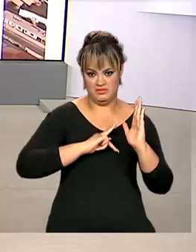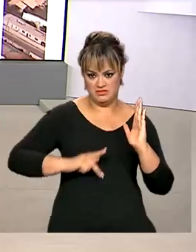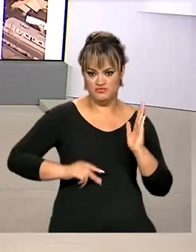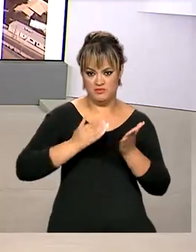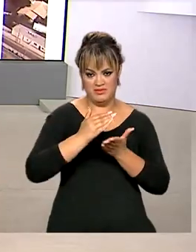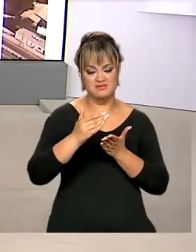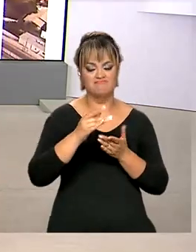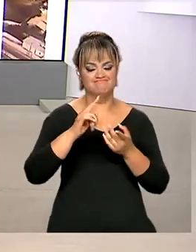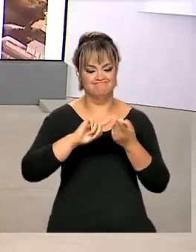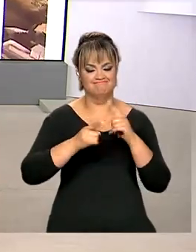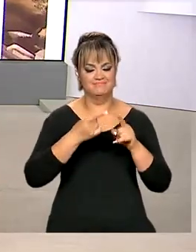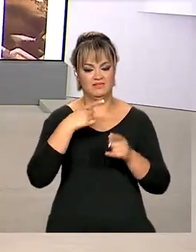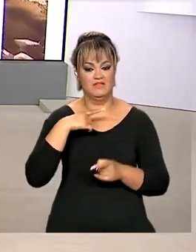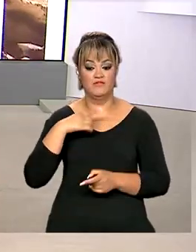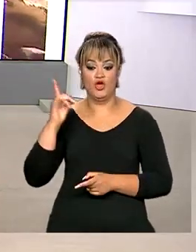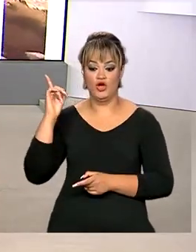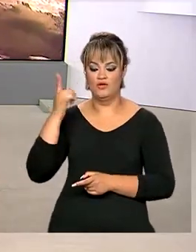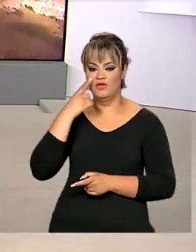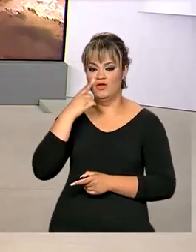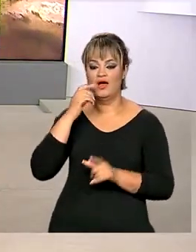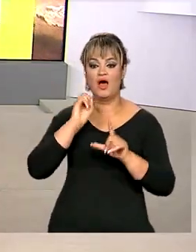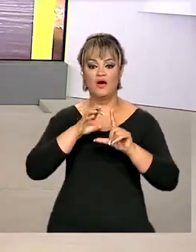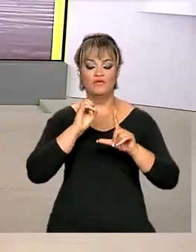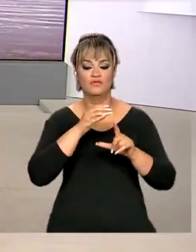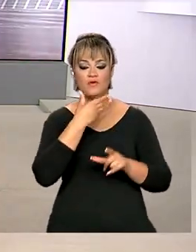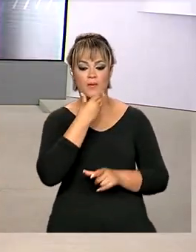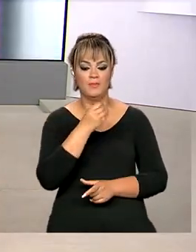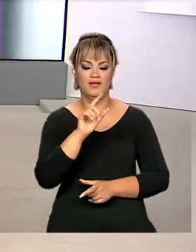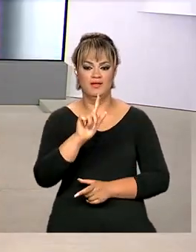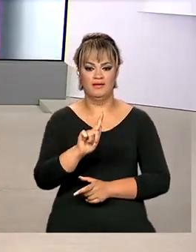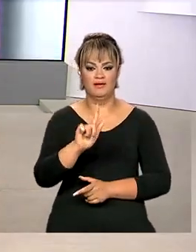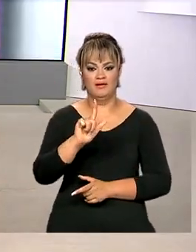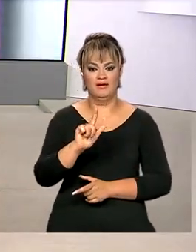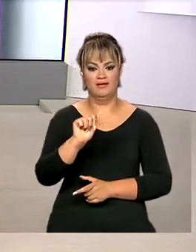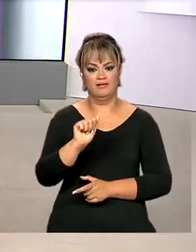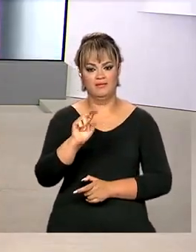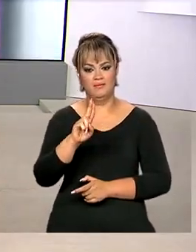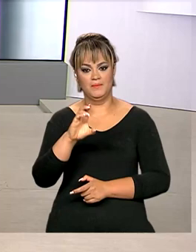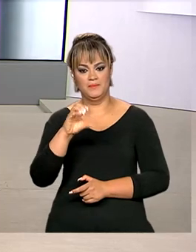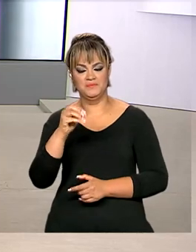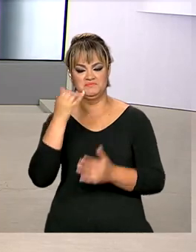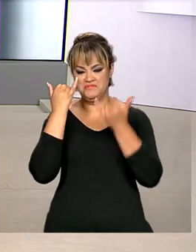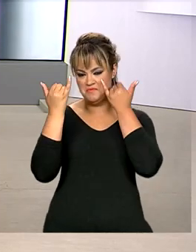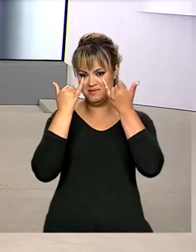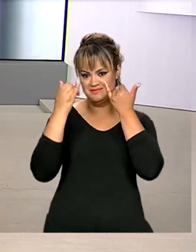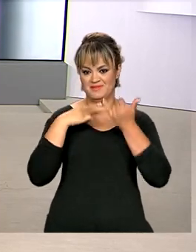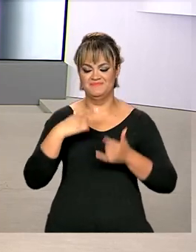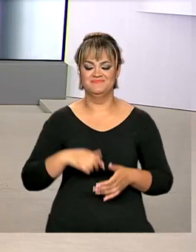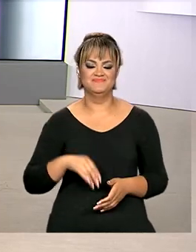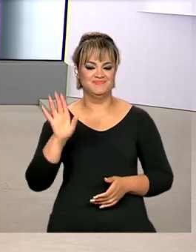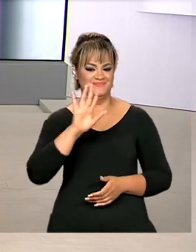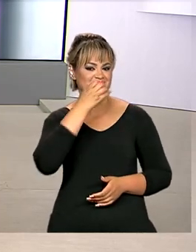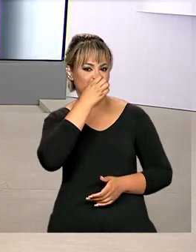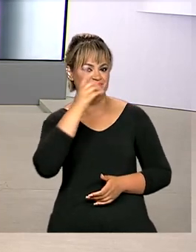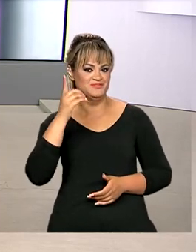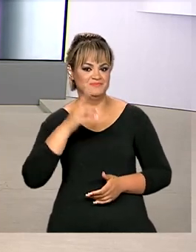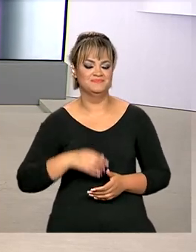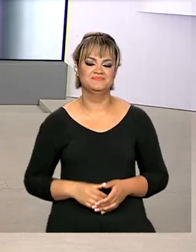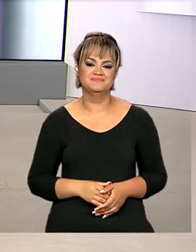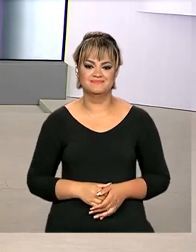já começaram. Vamos conversar ao vivo então com Glauco de Queiroz. Ele traz para a gente os detalhes sobre esse assunto. Glauco, bom dia!